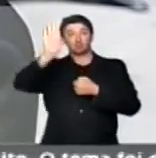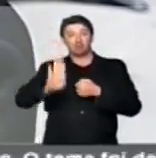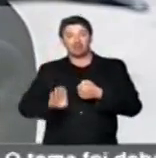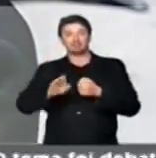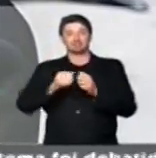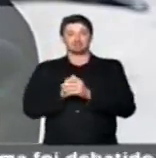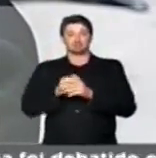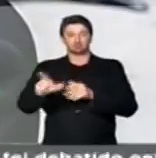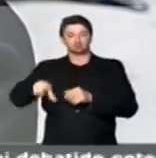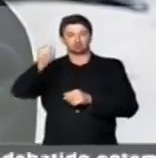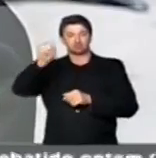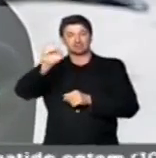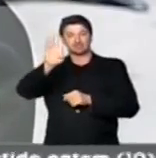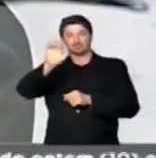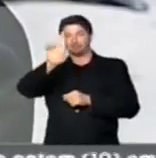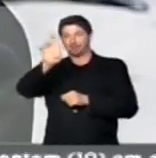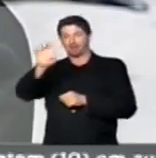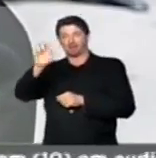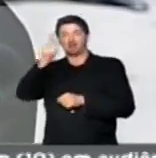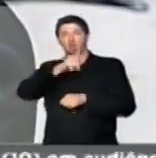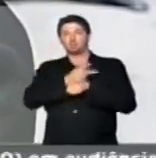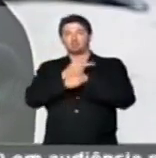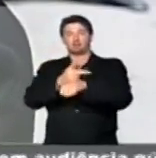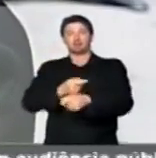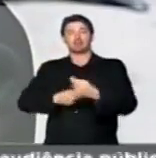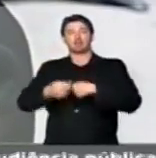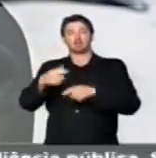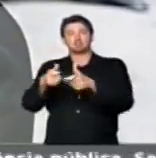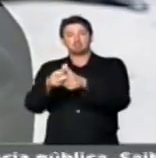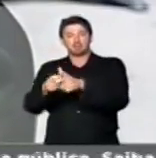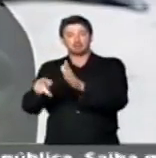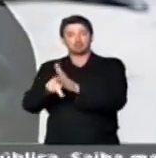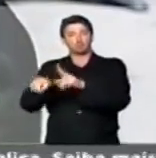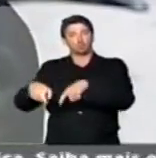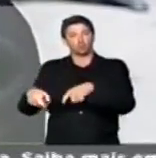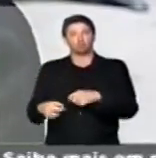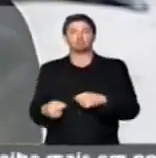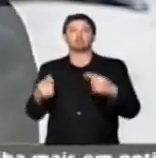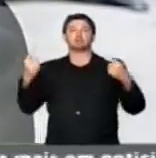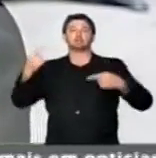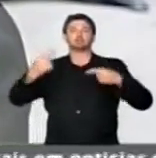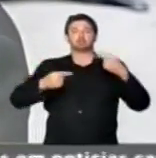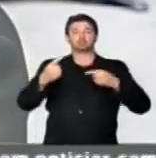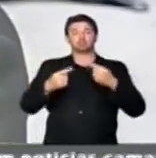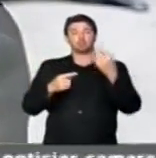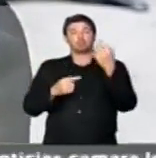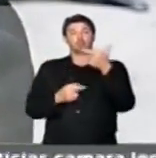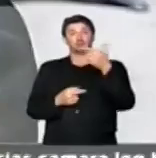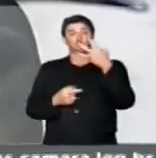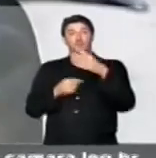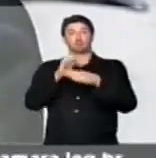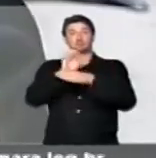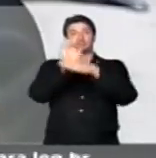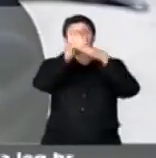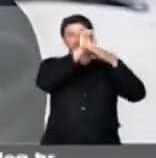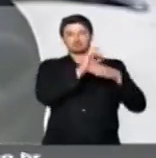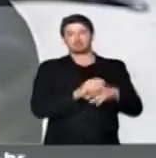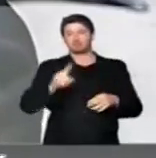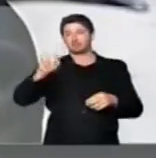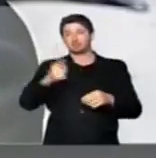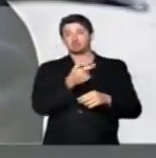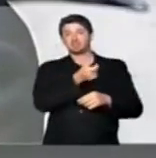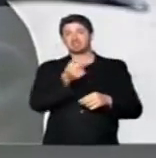eleito pelo SEBRAE em pequenos negócios no campo. Disputando com mais 24 estados, 1.600